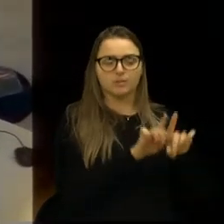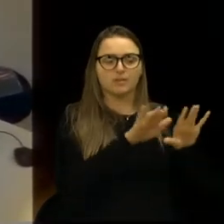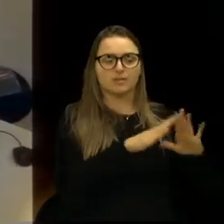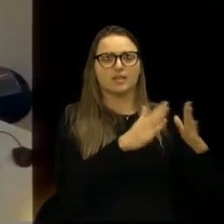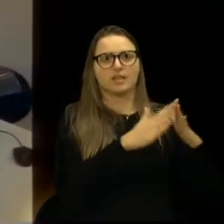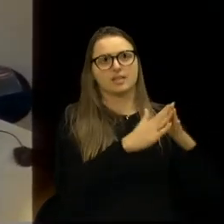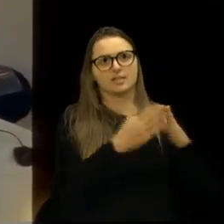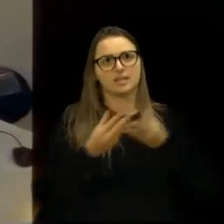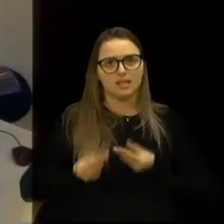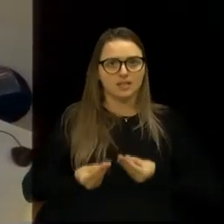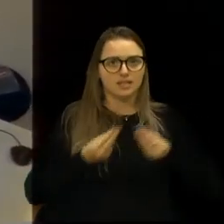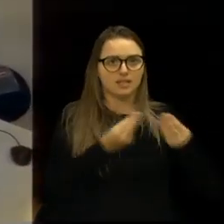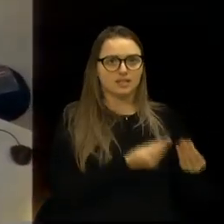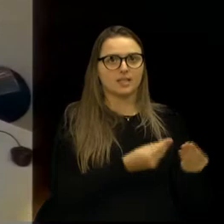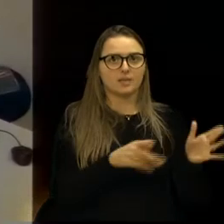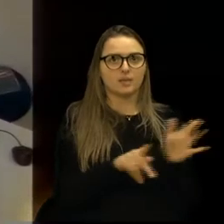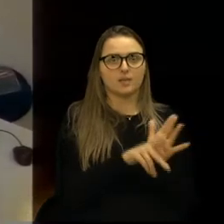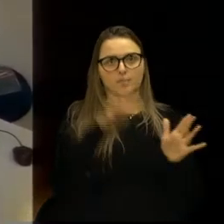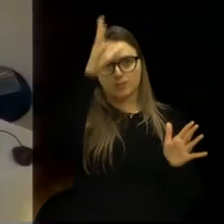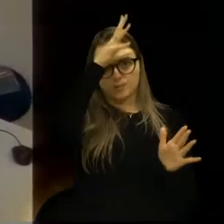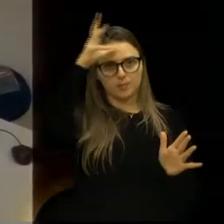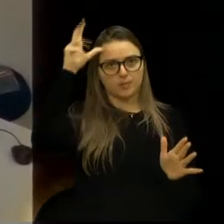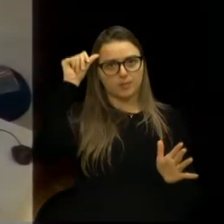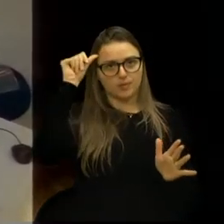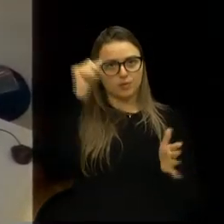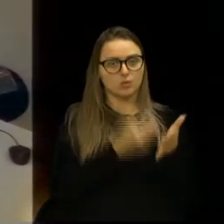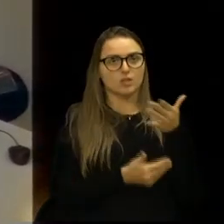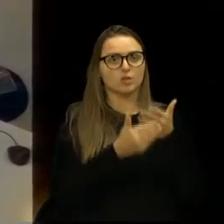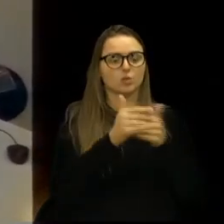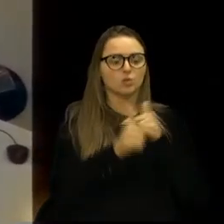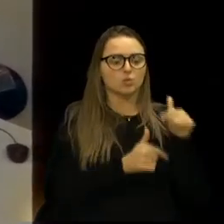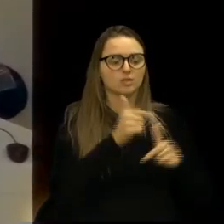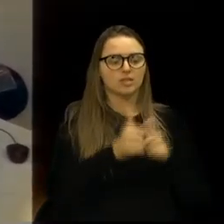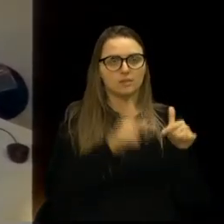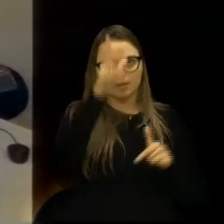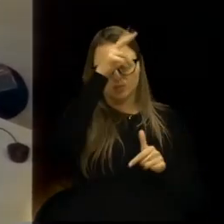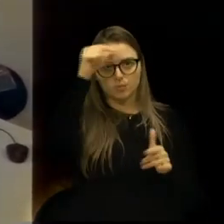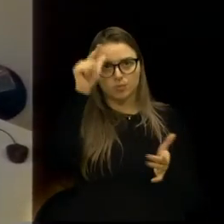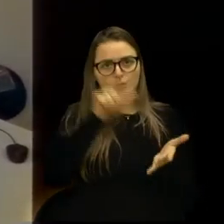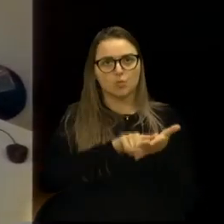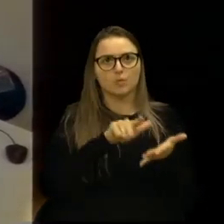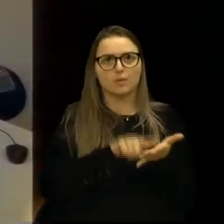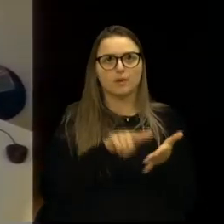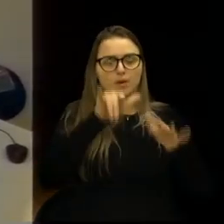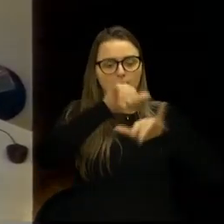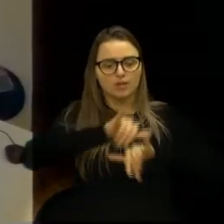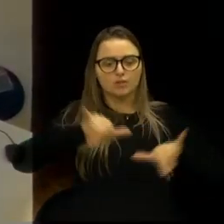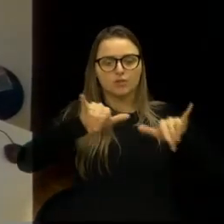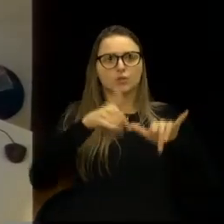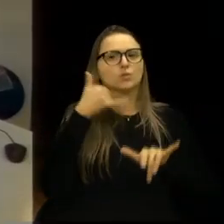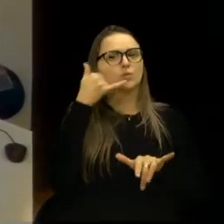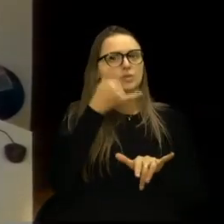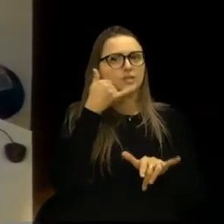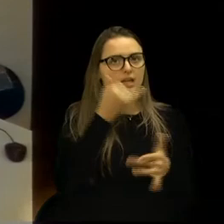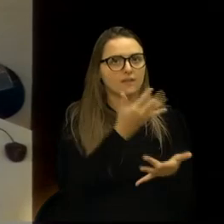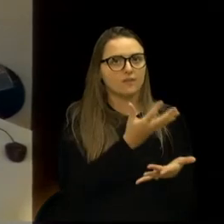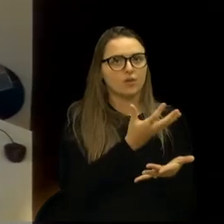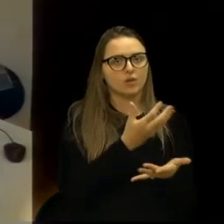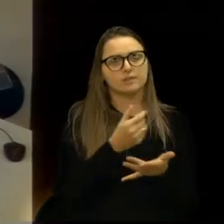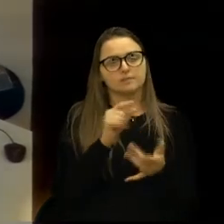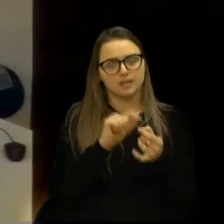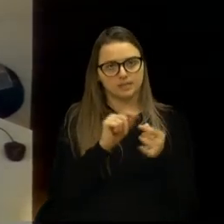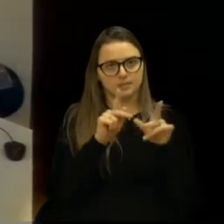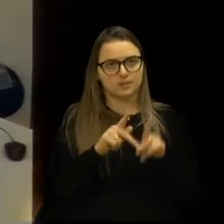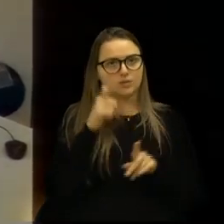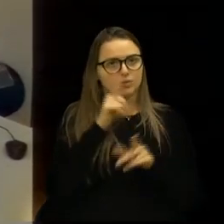entregues pela prefeitura, nós iremos entregar, em todos os serviços públicos, os folhetos com informativos, com esses telefones para as pessoas poderem